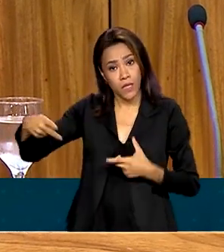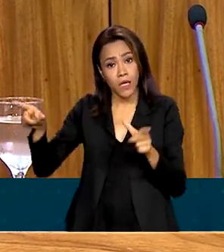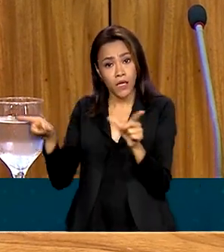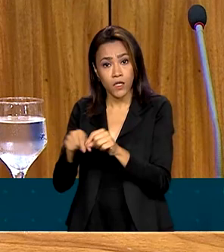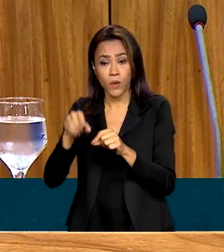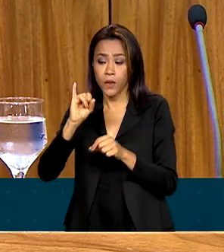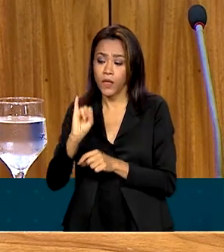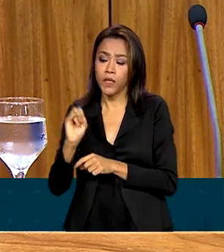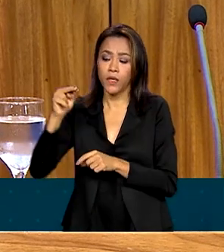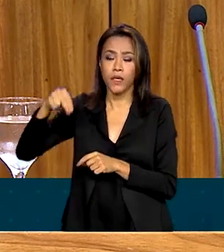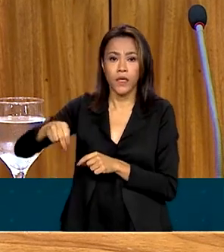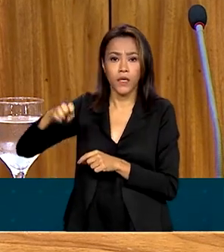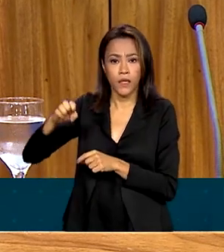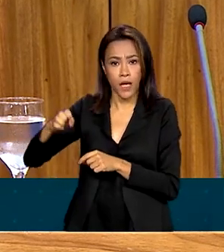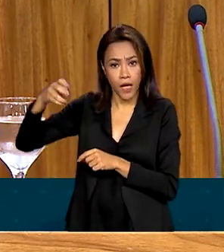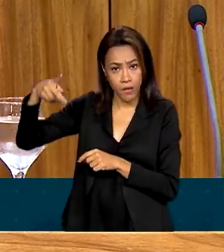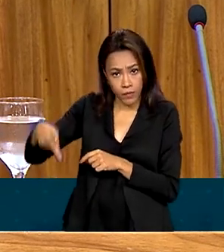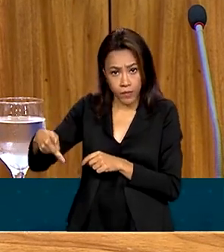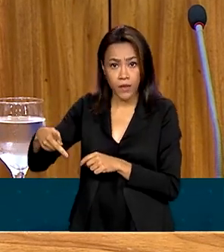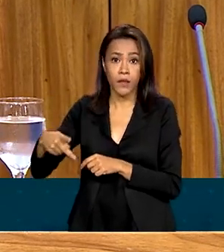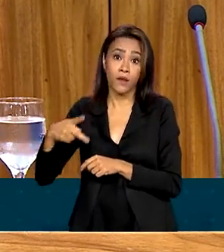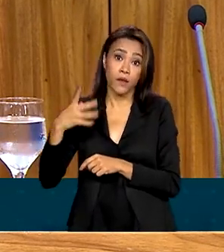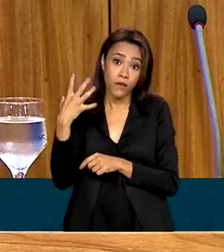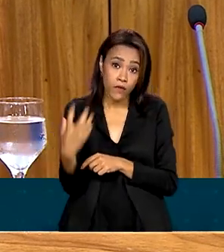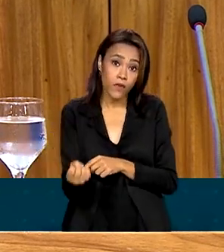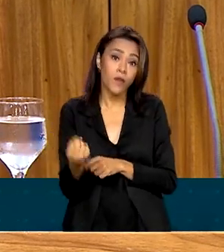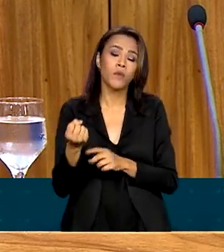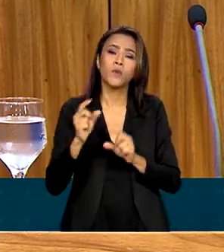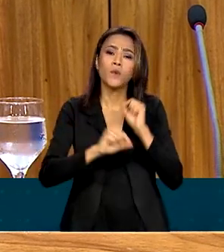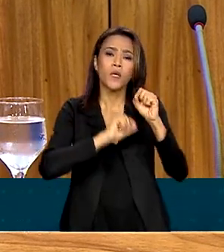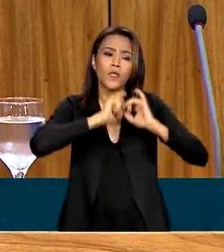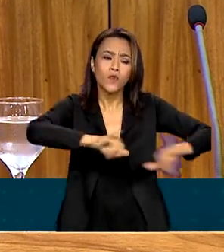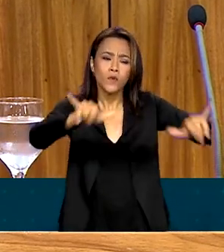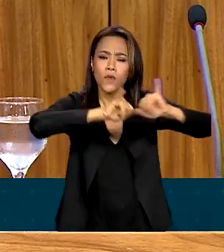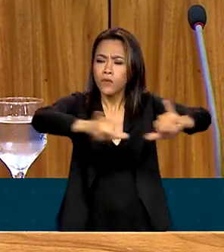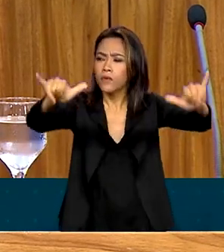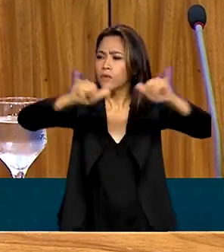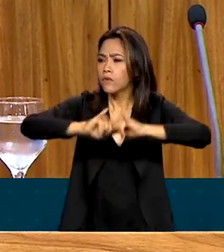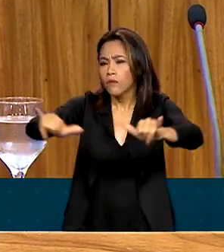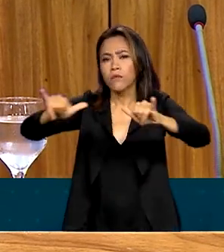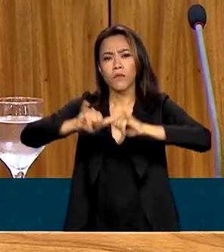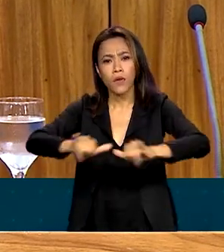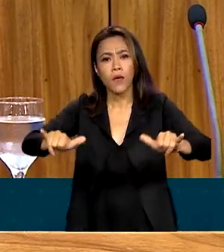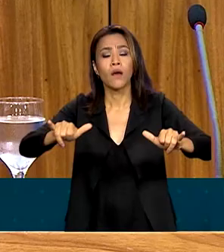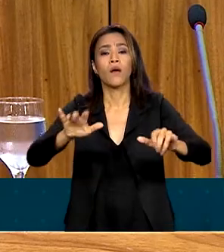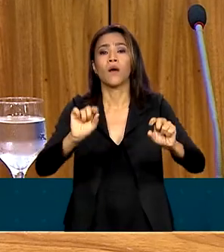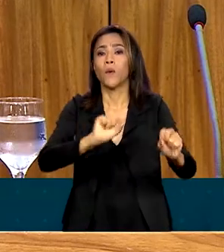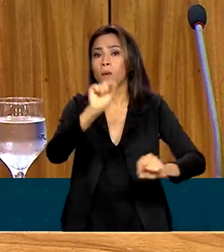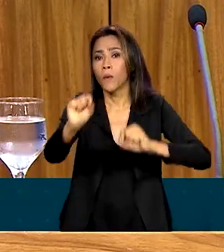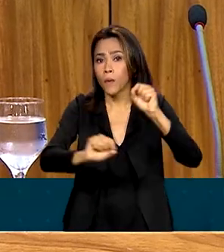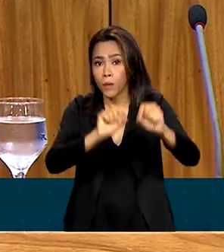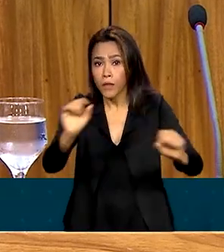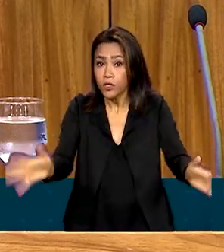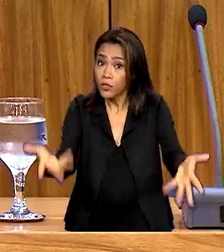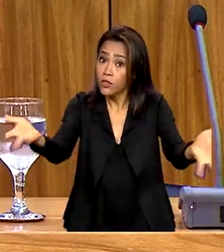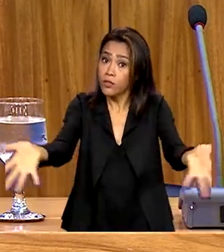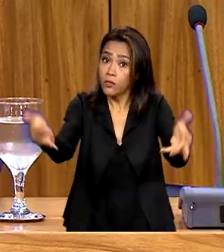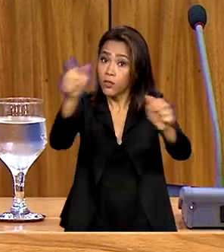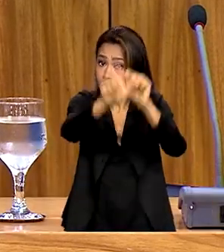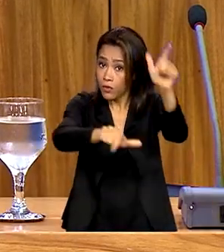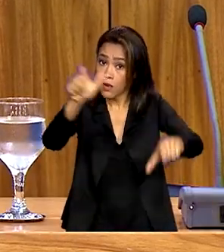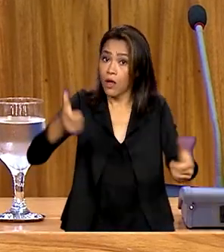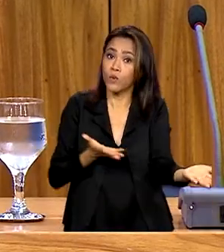nós vamos acelerar e fazer uma campanha importante para reativar e estimular os nossos